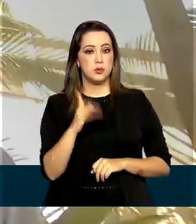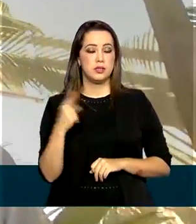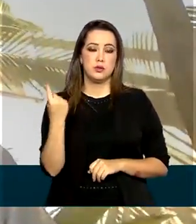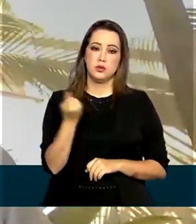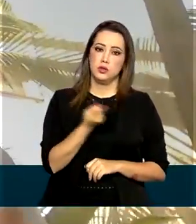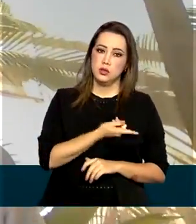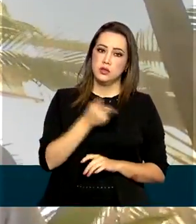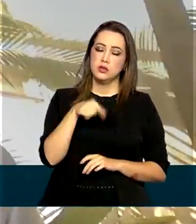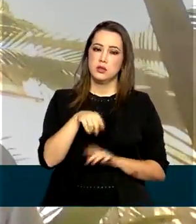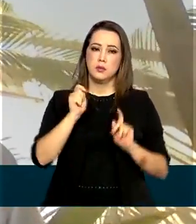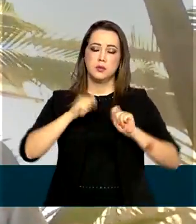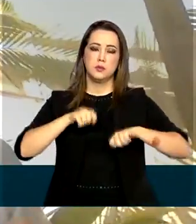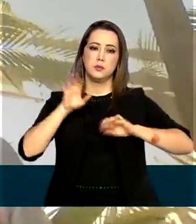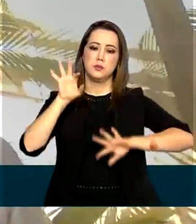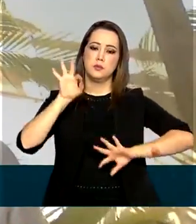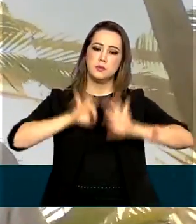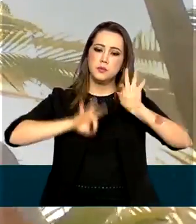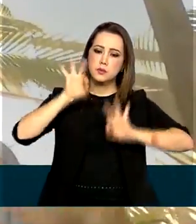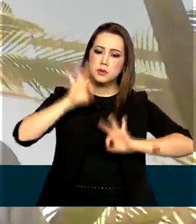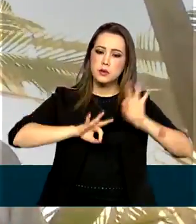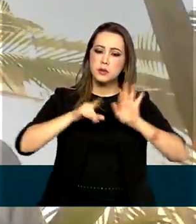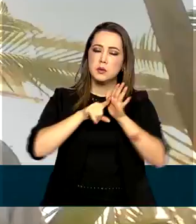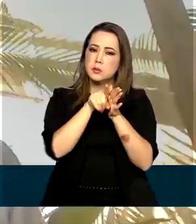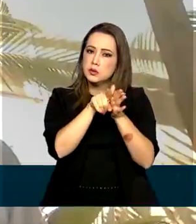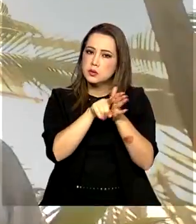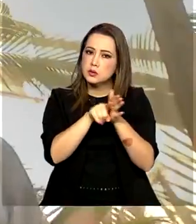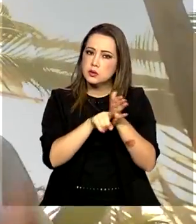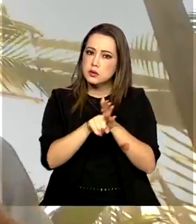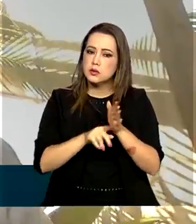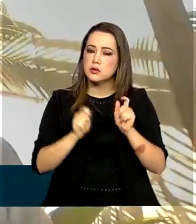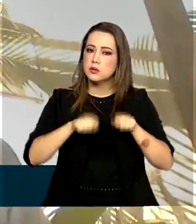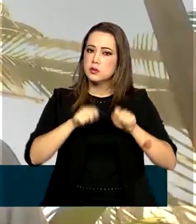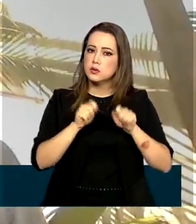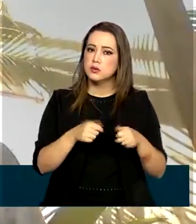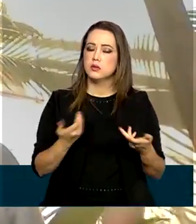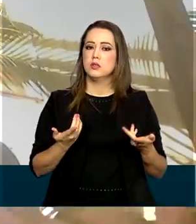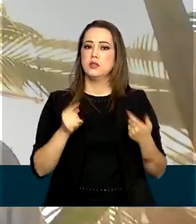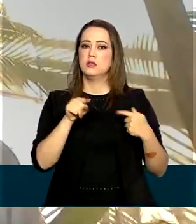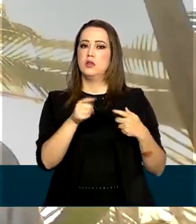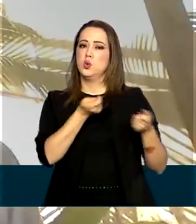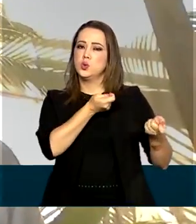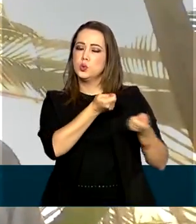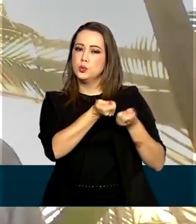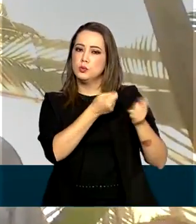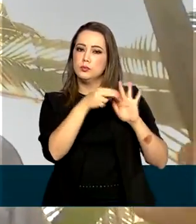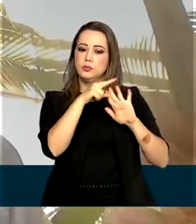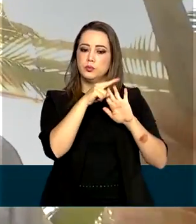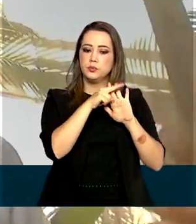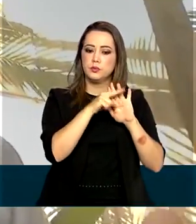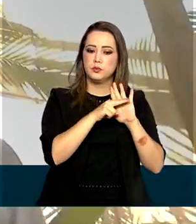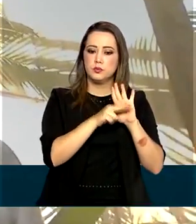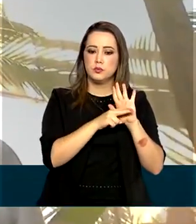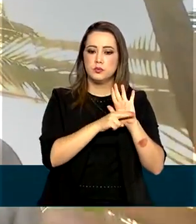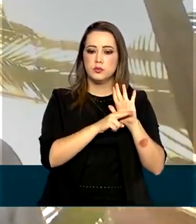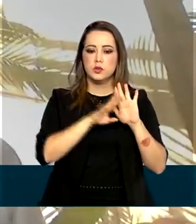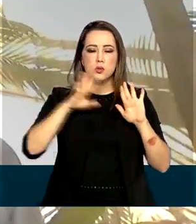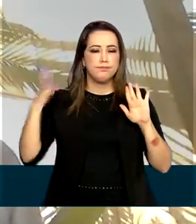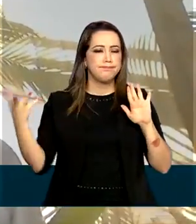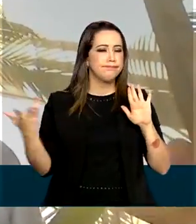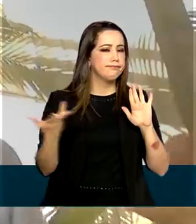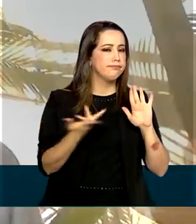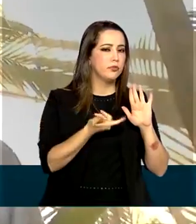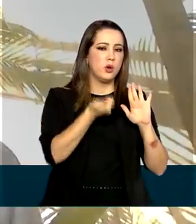nós temos uma estrutura de pesquisa clínica, uma estrutura regulatória, uma qualidade